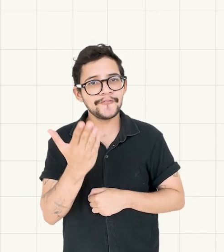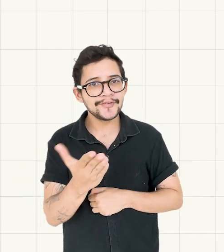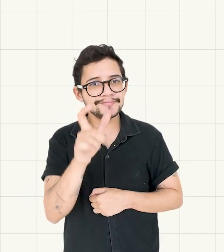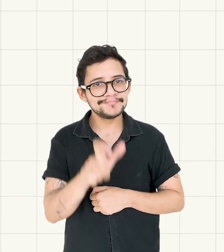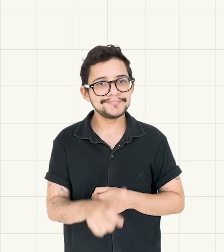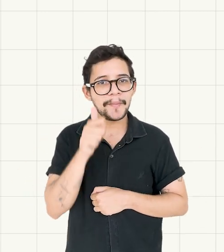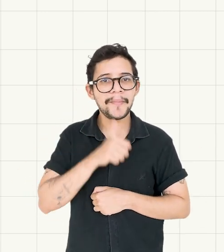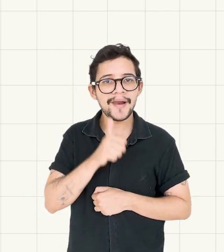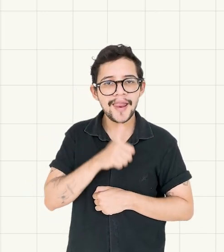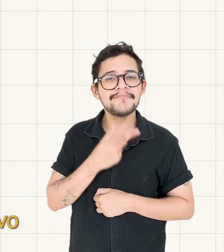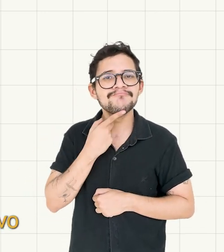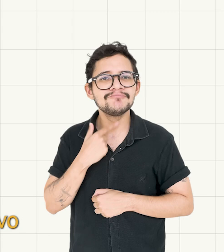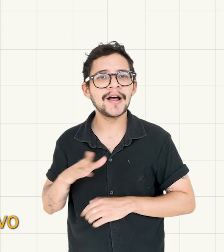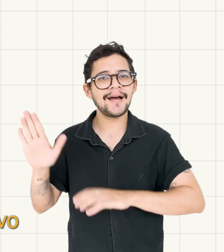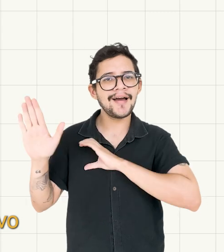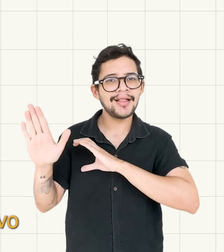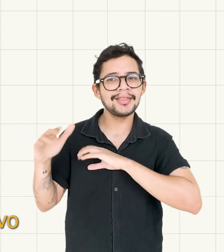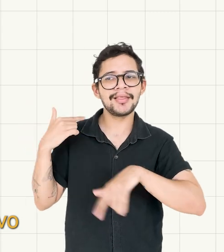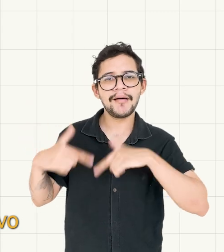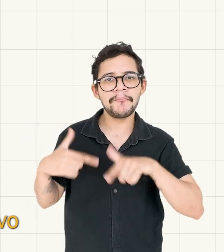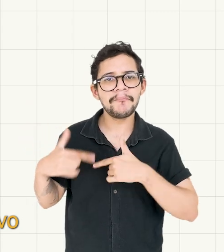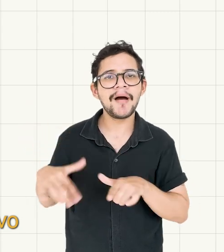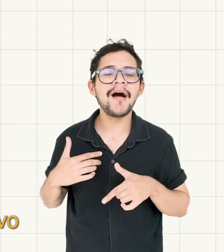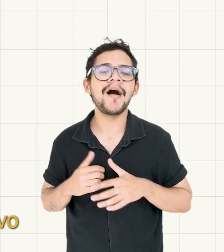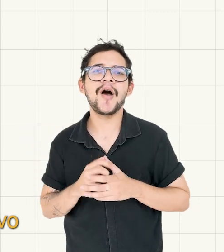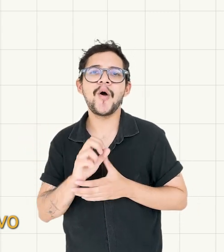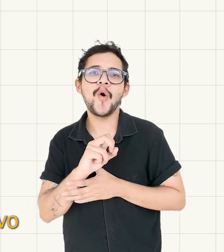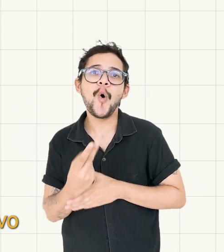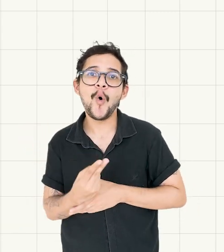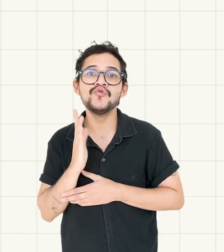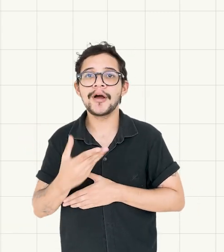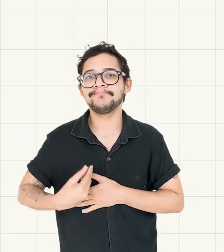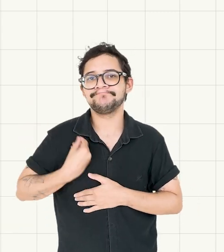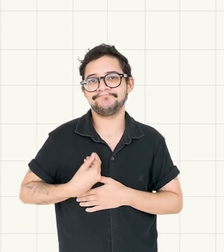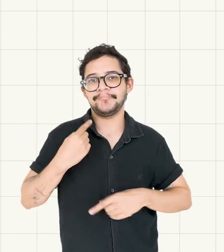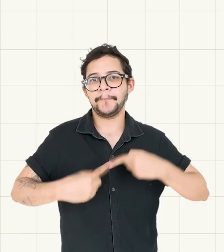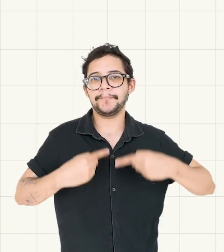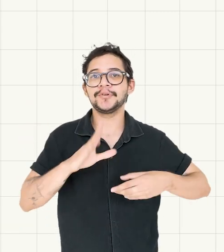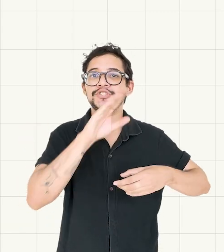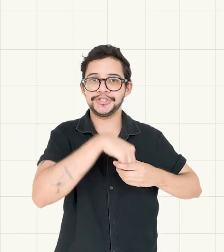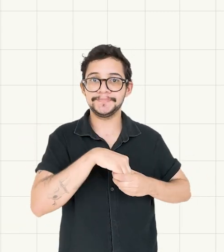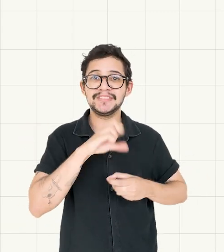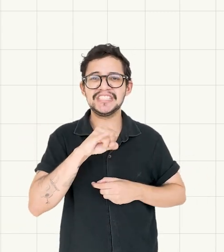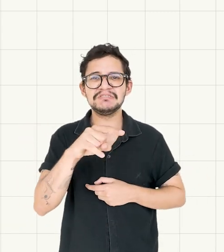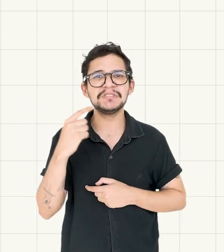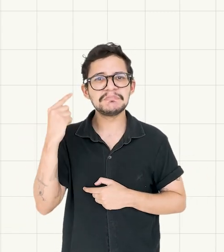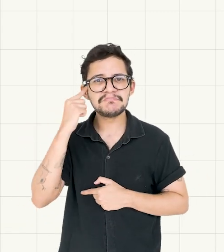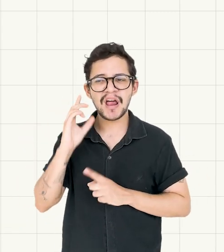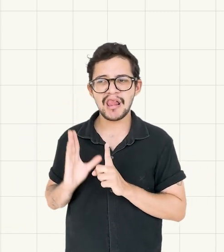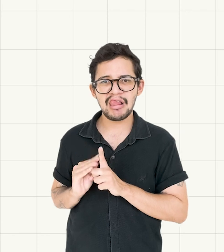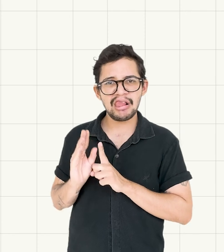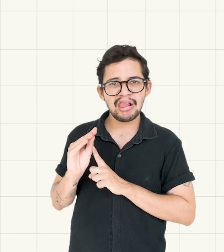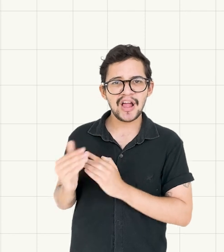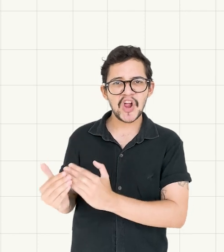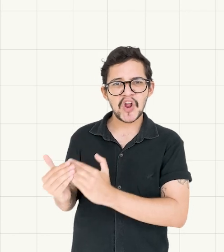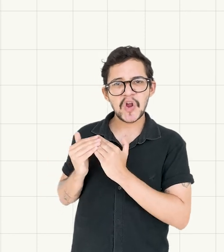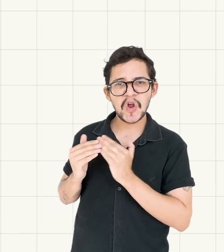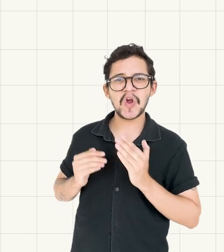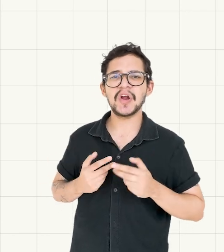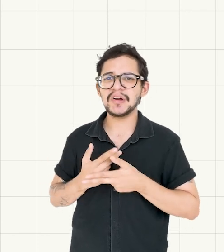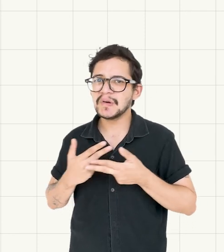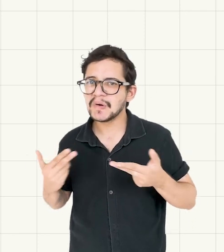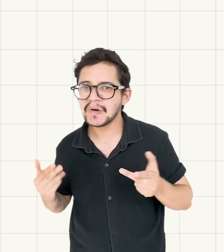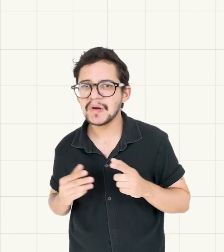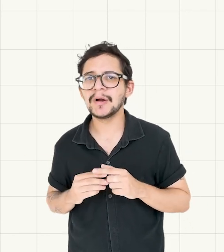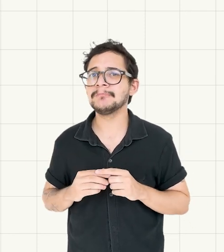conversar com você, mulher, que quer ser candidata a algum cargo eletivo ou que já tem uma vida política. Se você acha que sofre